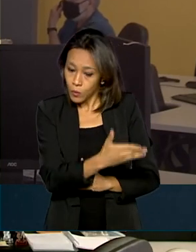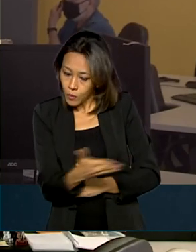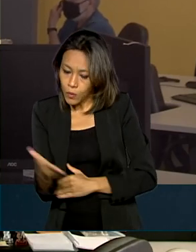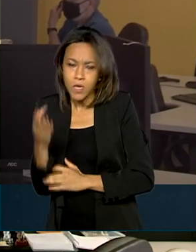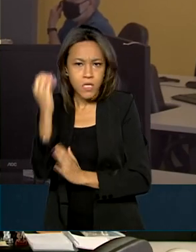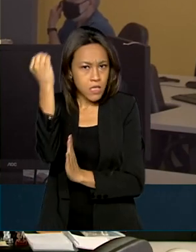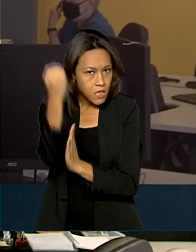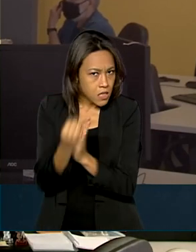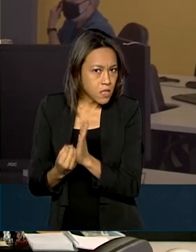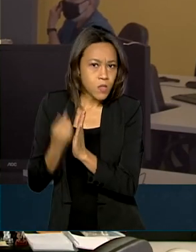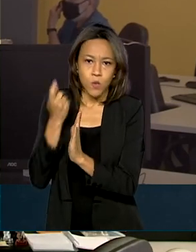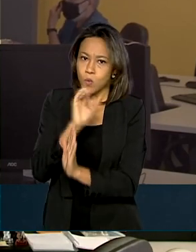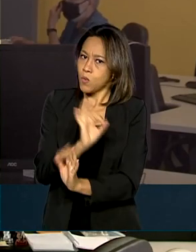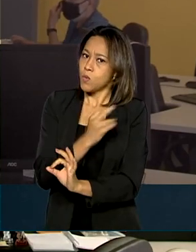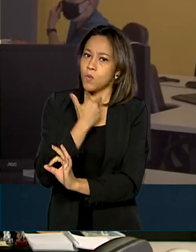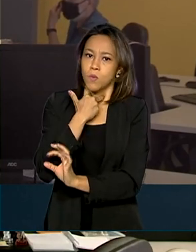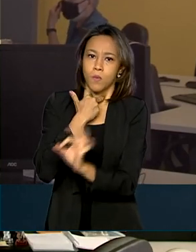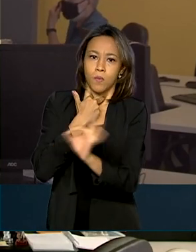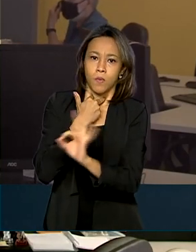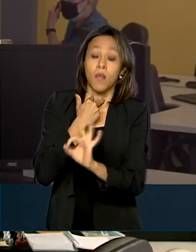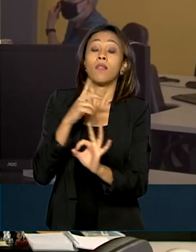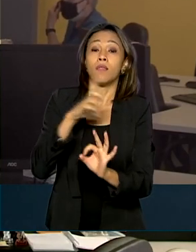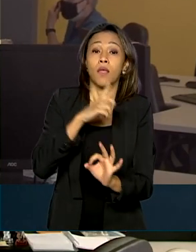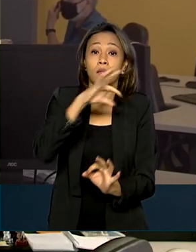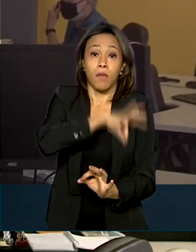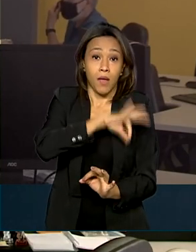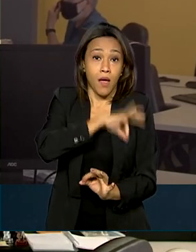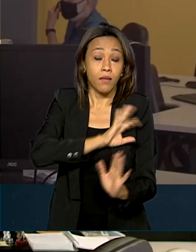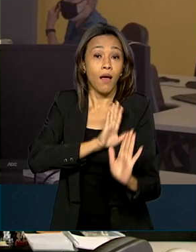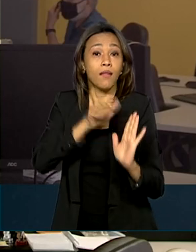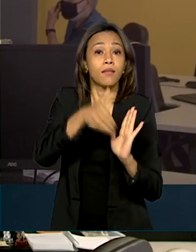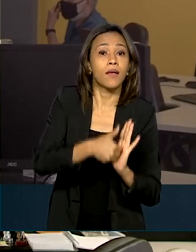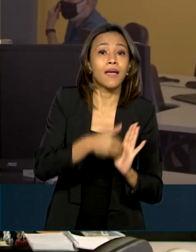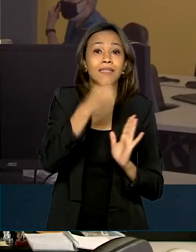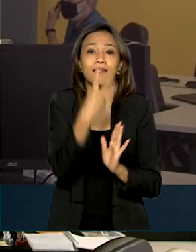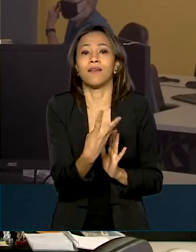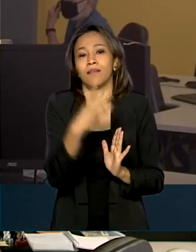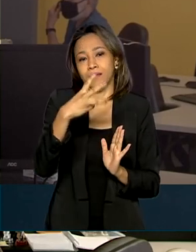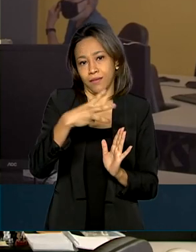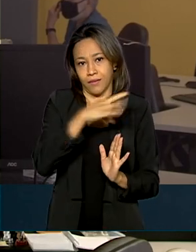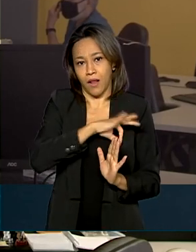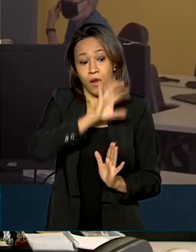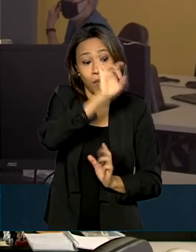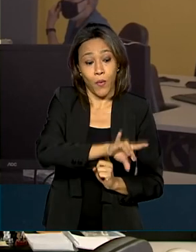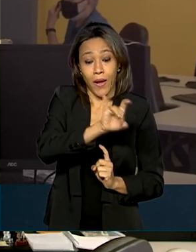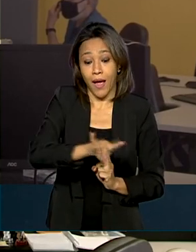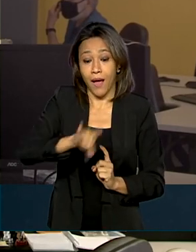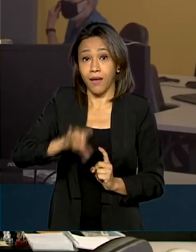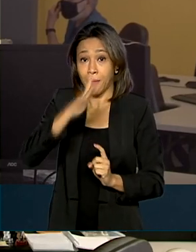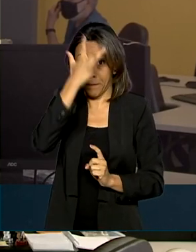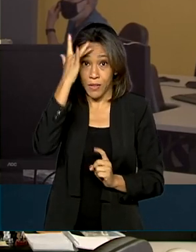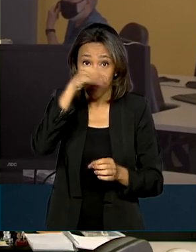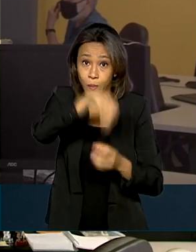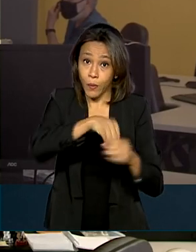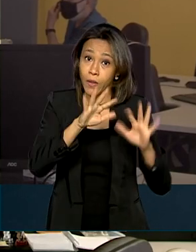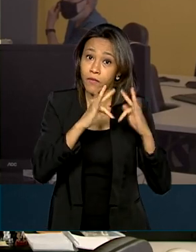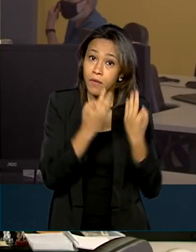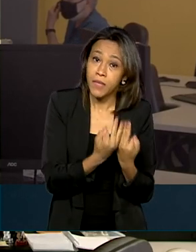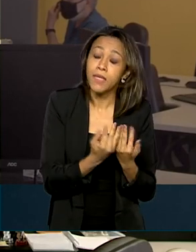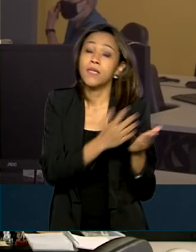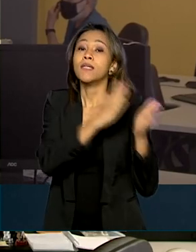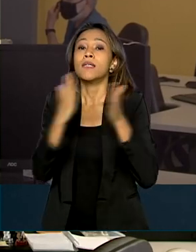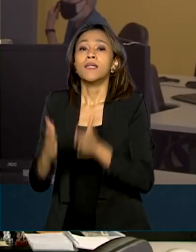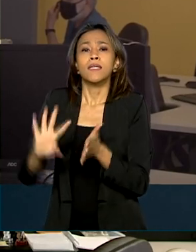zerado a redação. Ainda é necessário ter renda mensal bruta de até três salários mínimos por pessoa da família. As inscrições serão